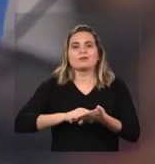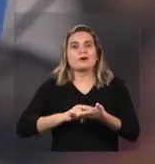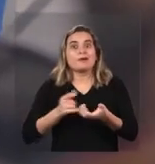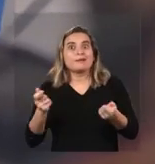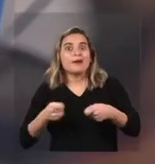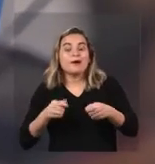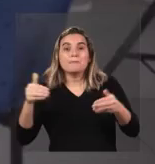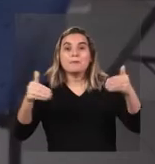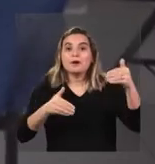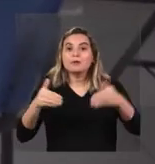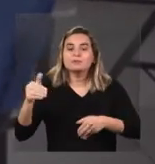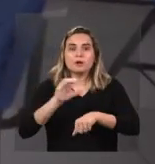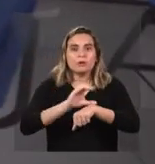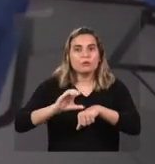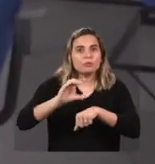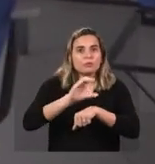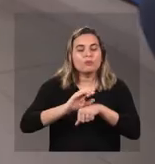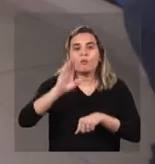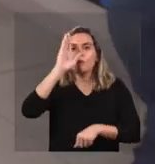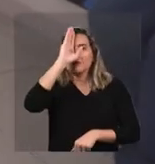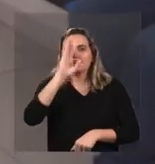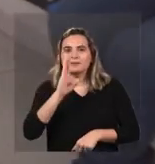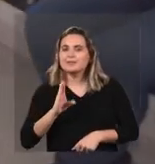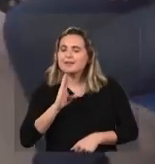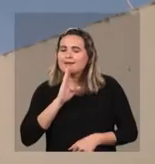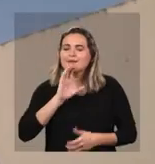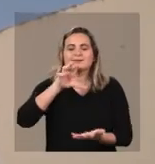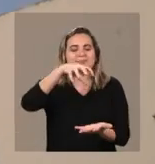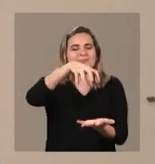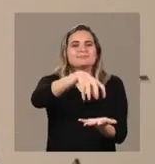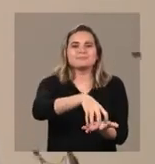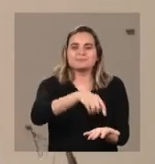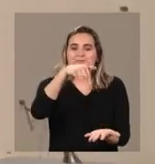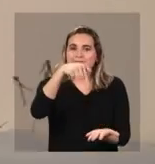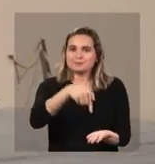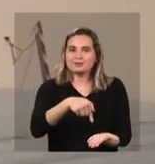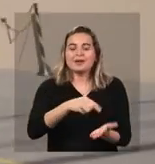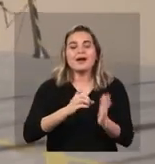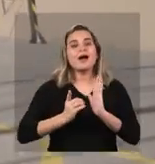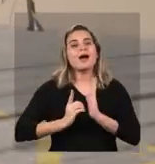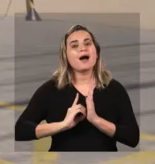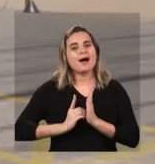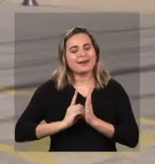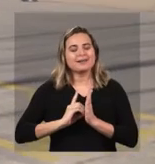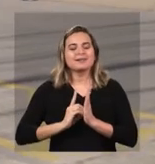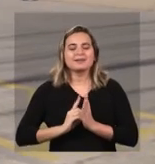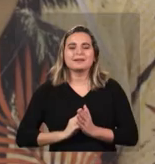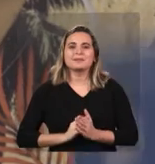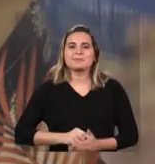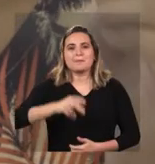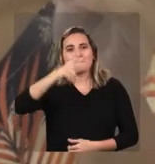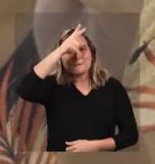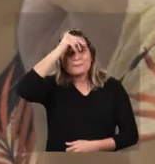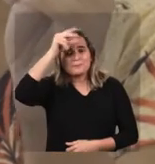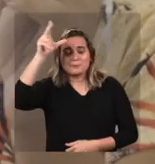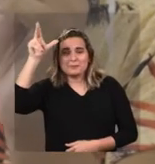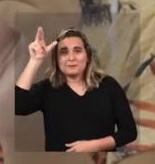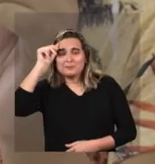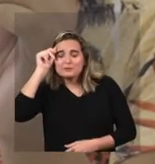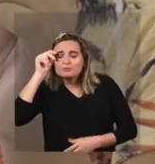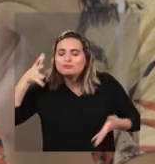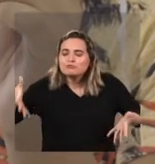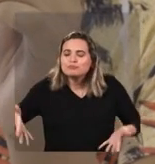de oficinas e cursos gratuitos, tudo num só lugar, na Rua Presidente Bandeira, Alecrim. Conte com a